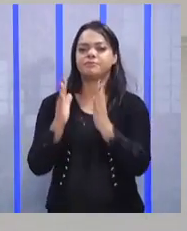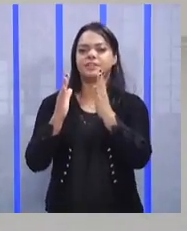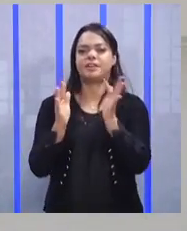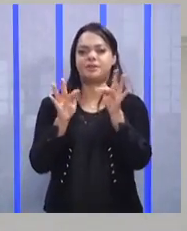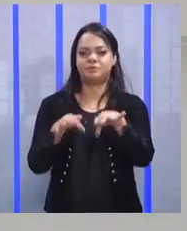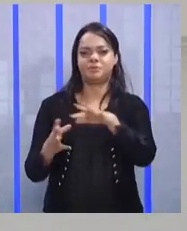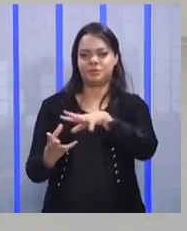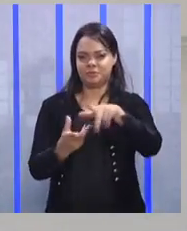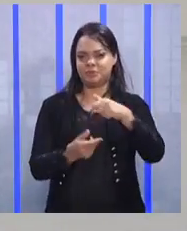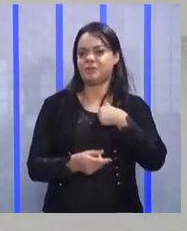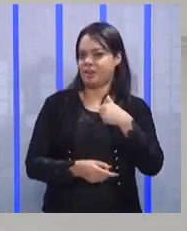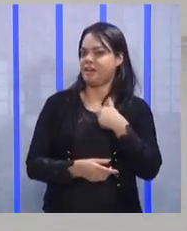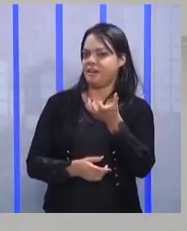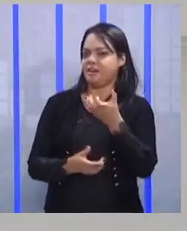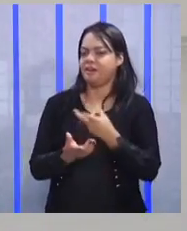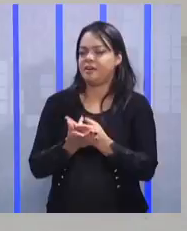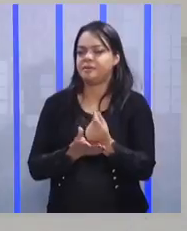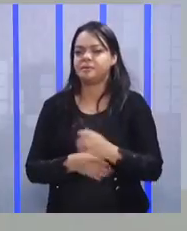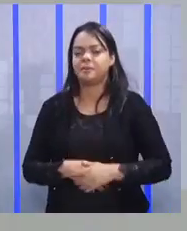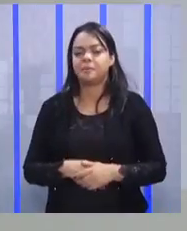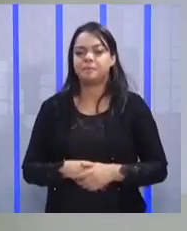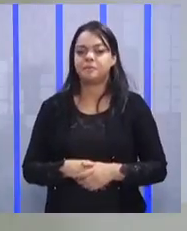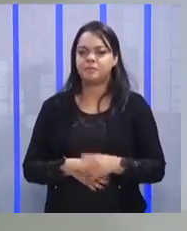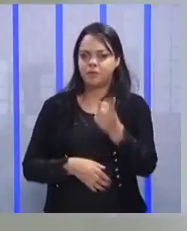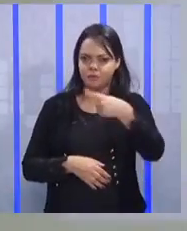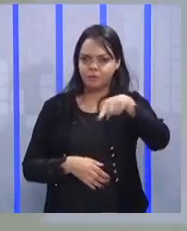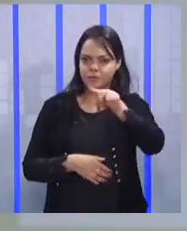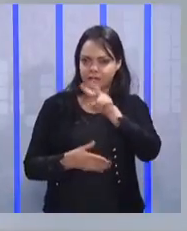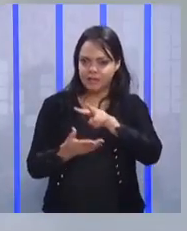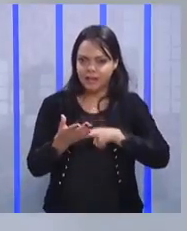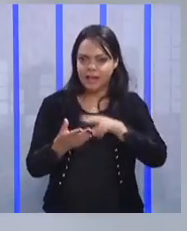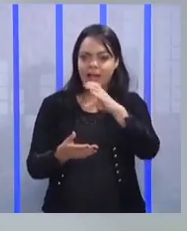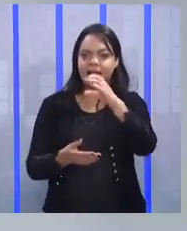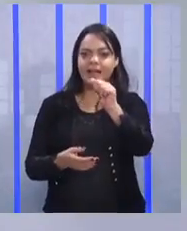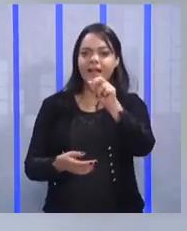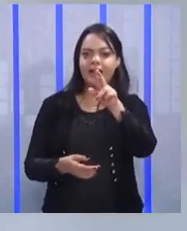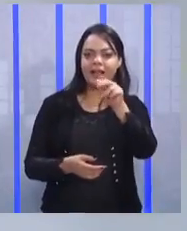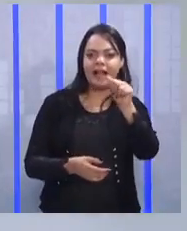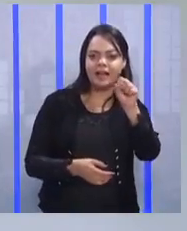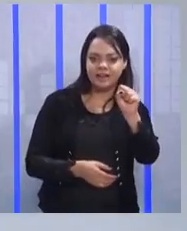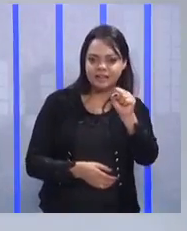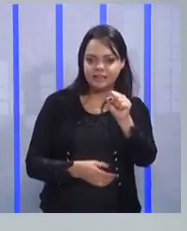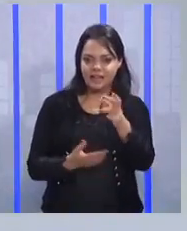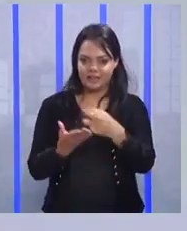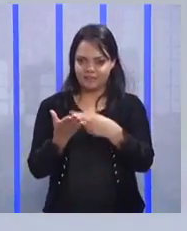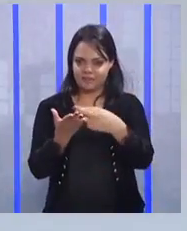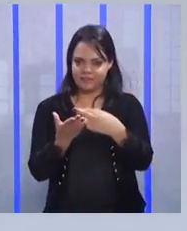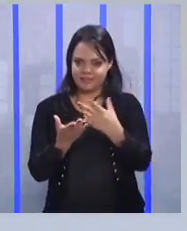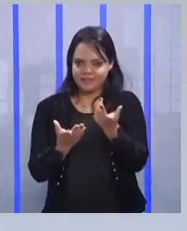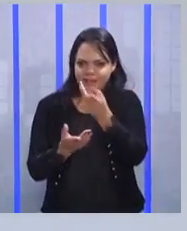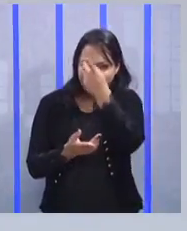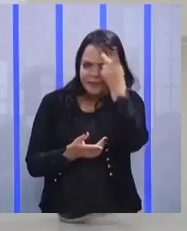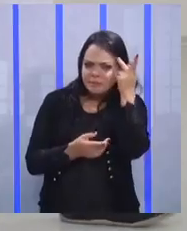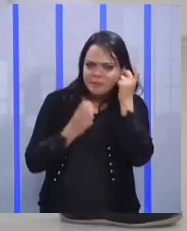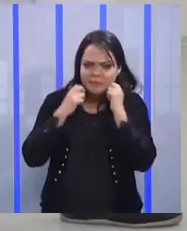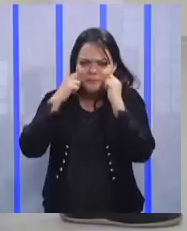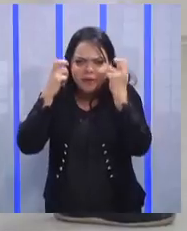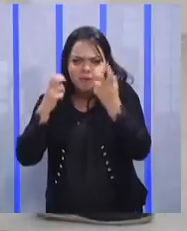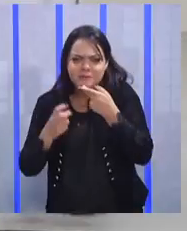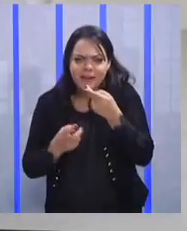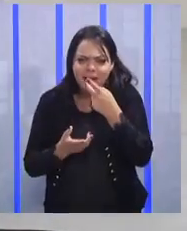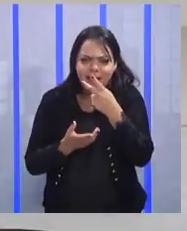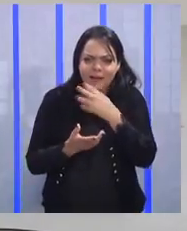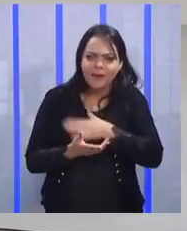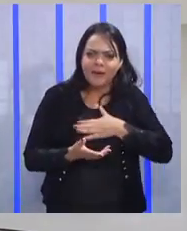essa eu vou querer comprar. Quem aqui lê a caras? Pode falar, uai, por que o povo tem vergonha de falar que lê a caras?